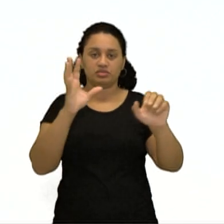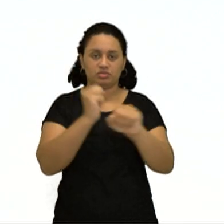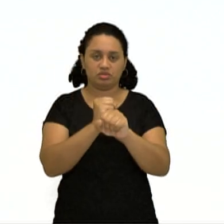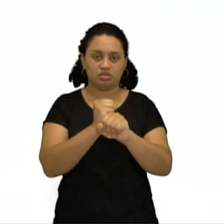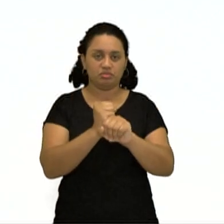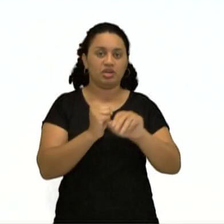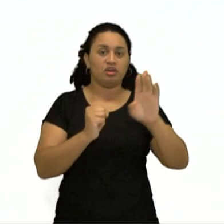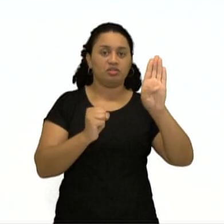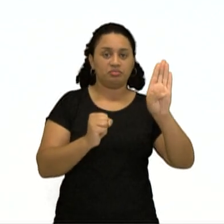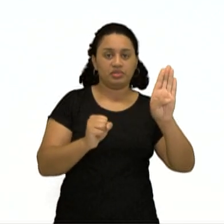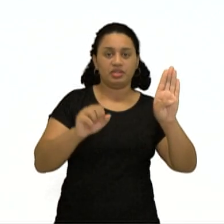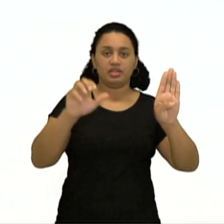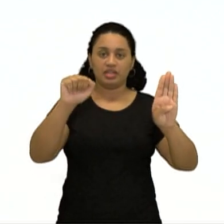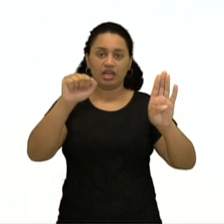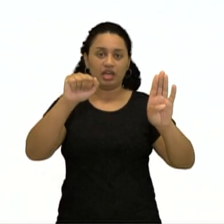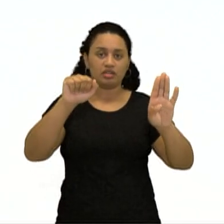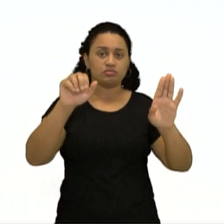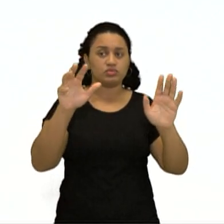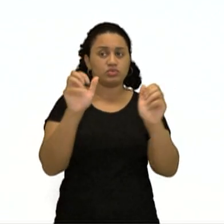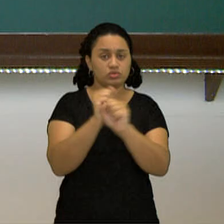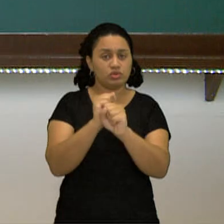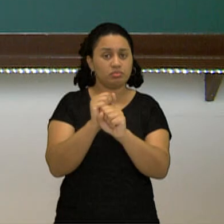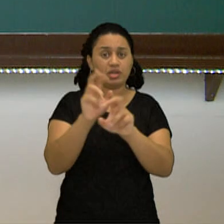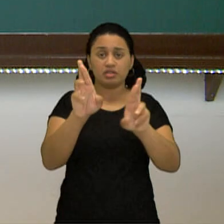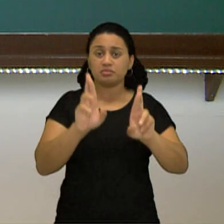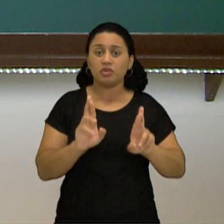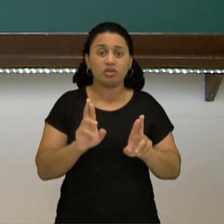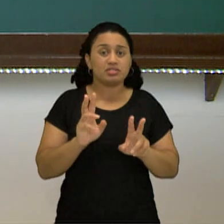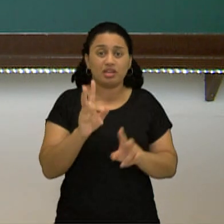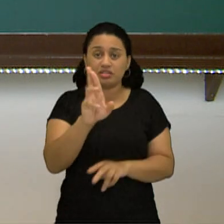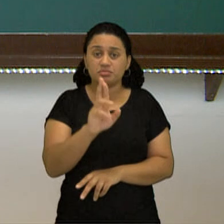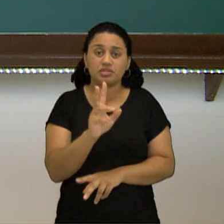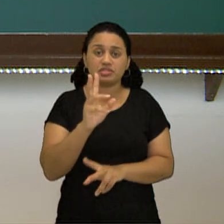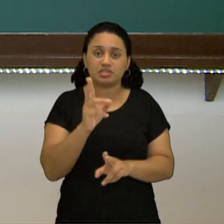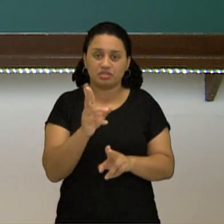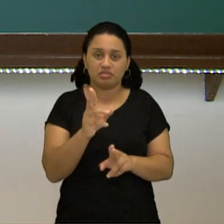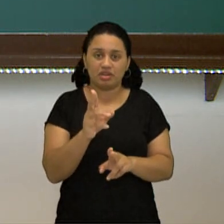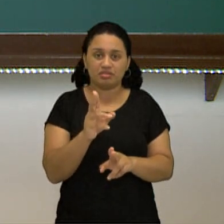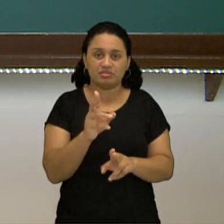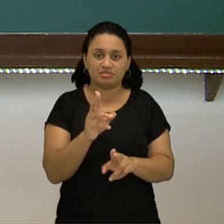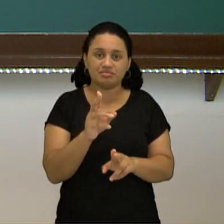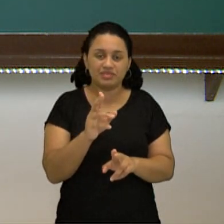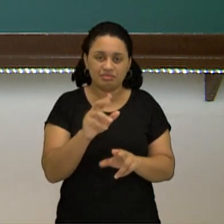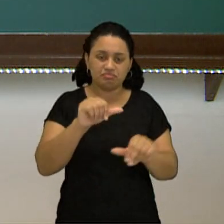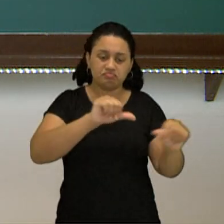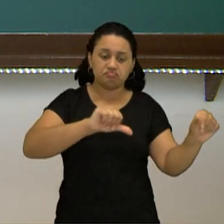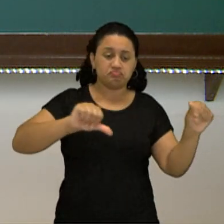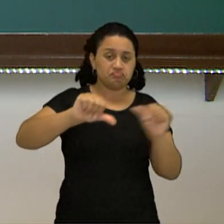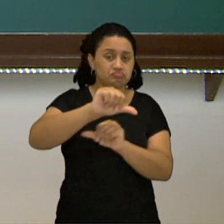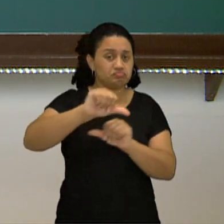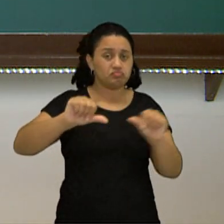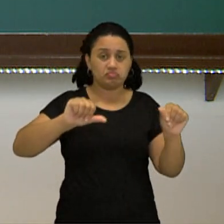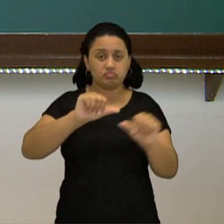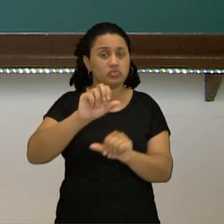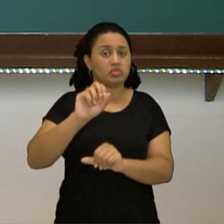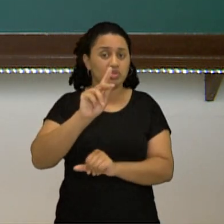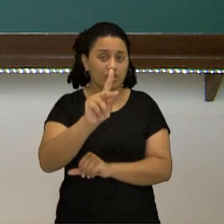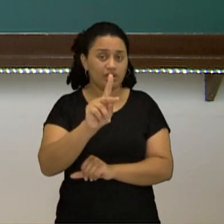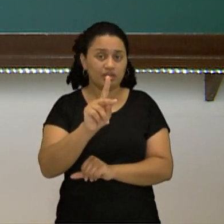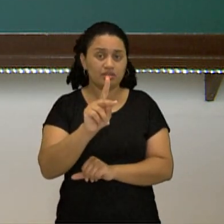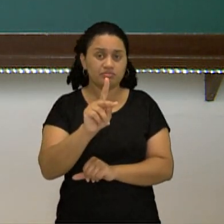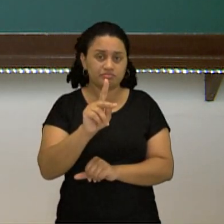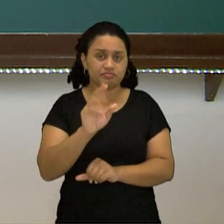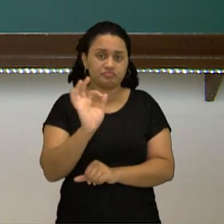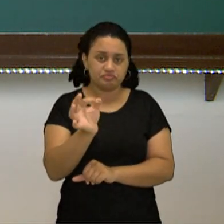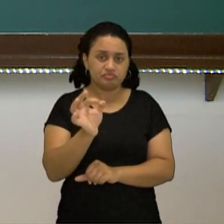mais A que o resultado dá o mesmo. Por exemplo, 5 mais 6 e 6 mais 5 é o mesmo resultado, que dá